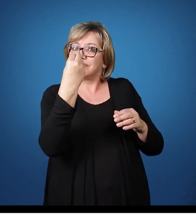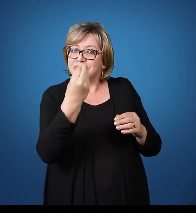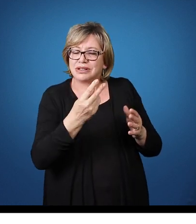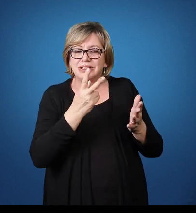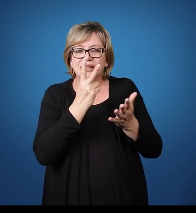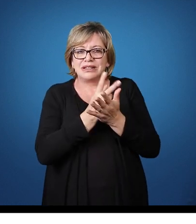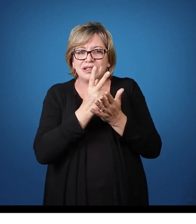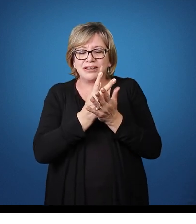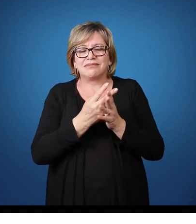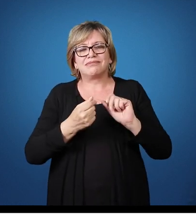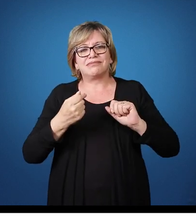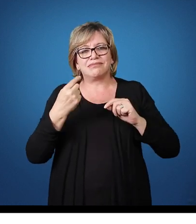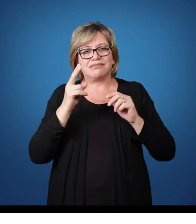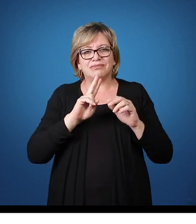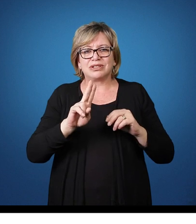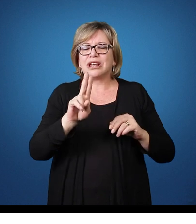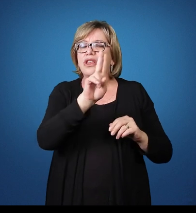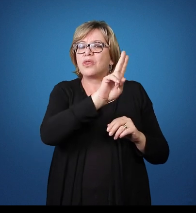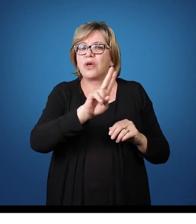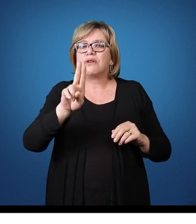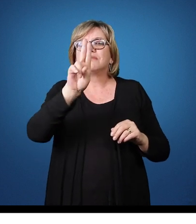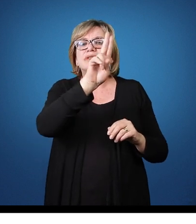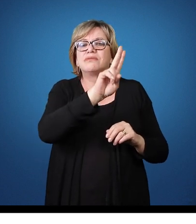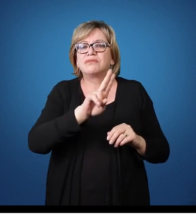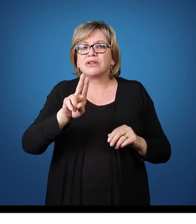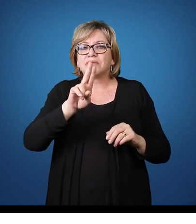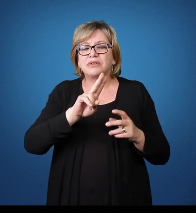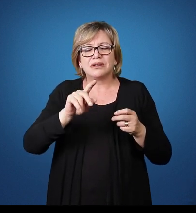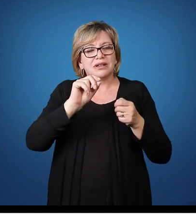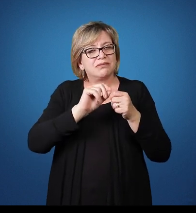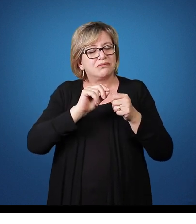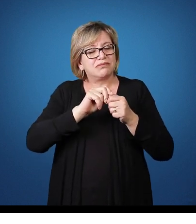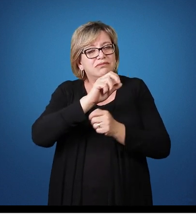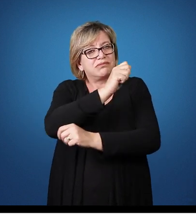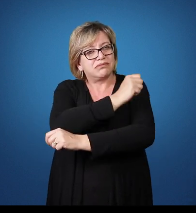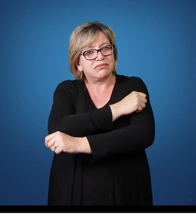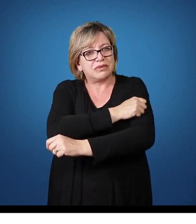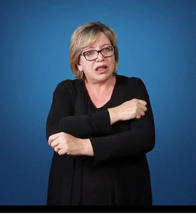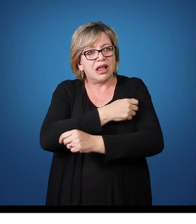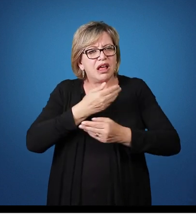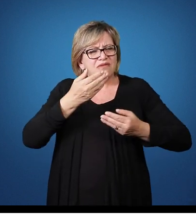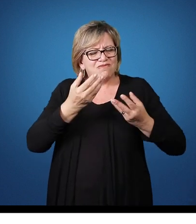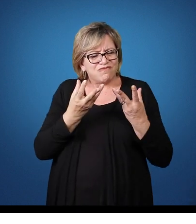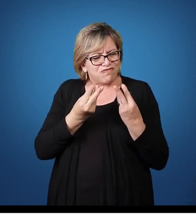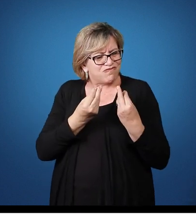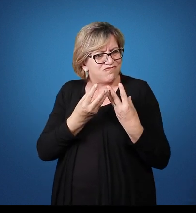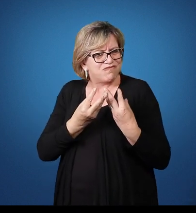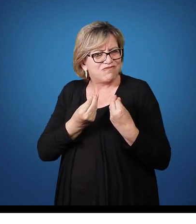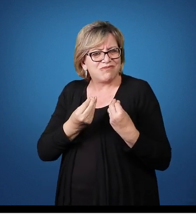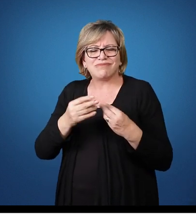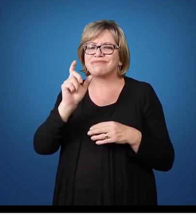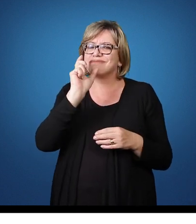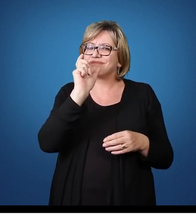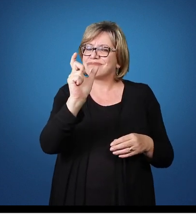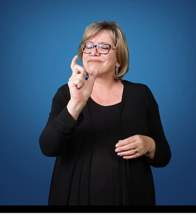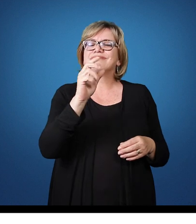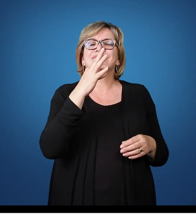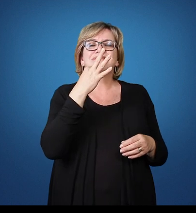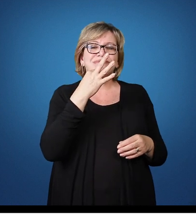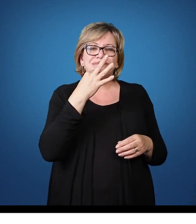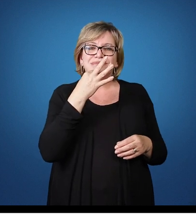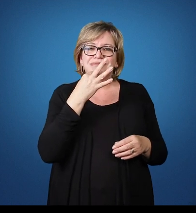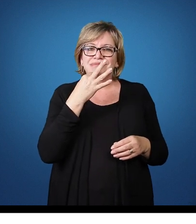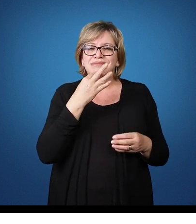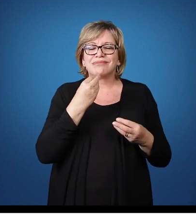momento Figuras E nome de objeto Que fez com que o aluno Criasse um repertório Muito maior Do que ele